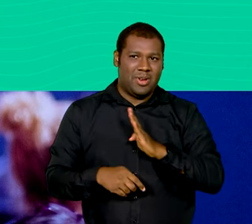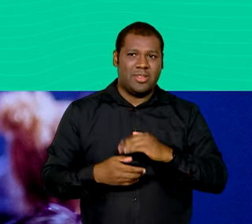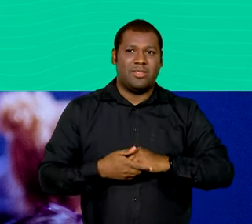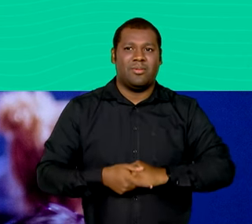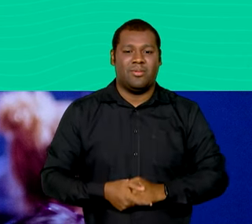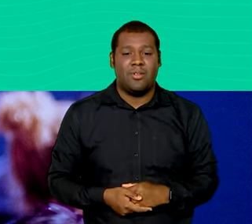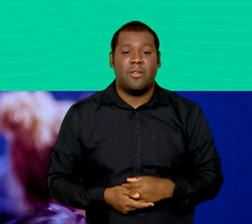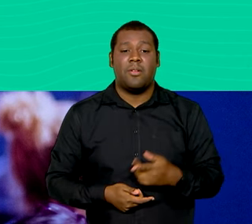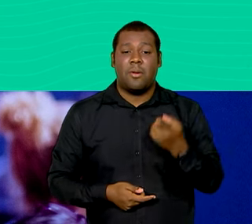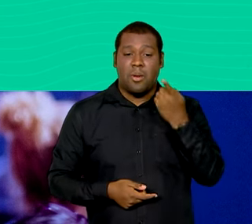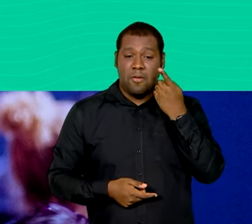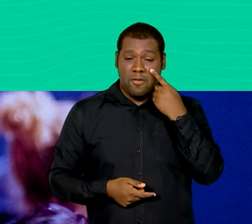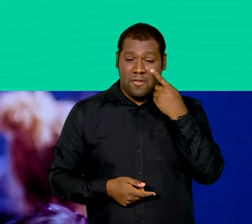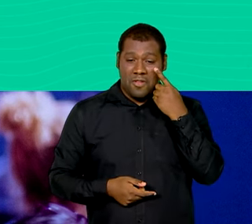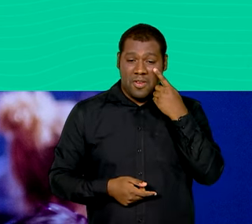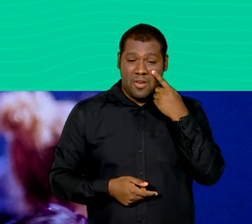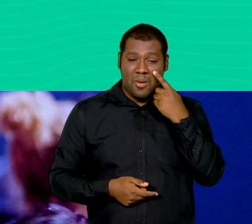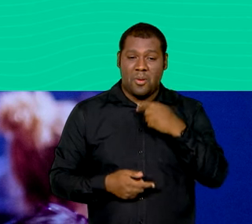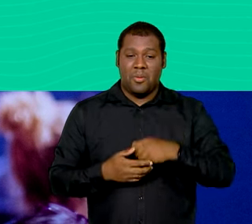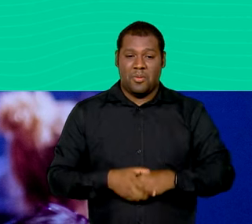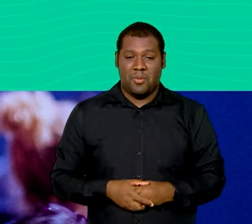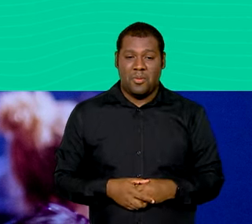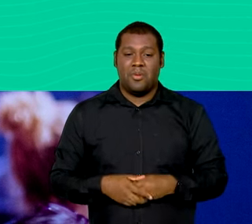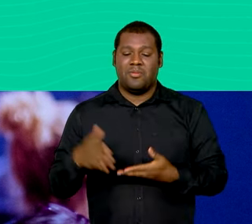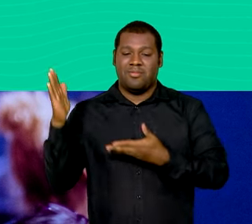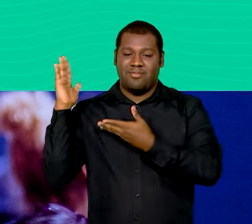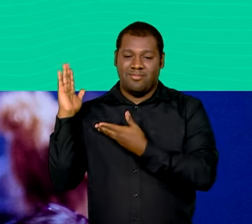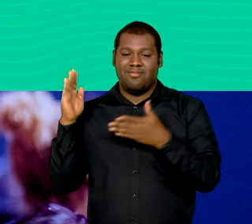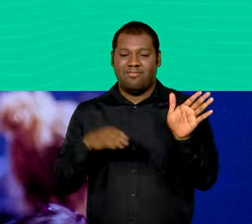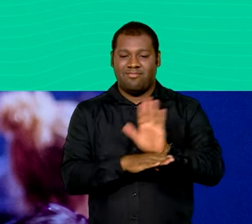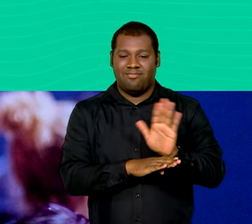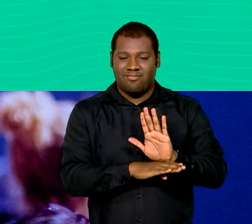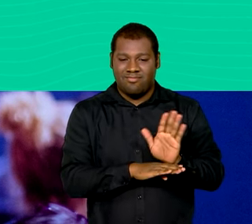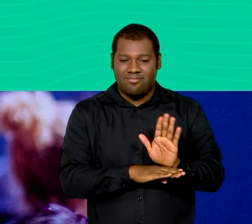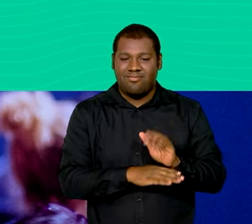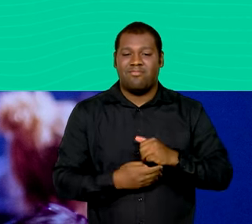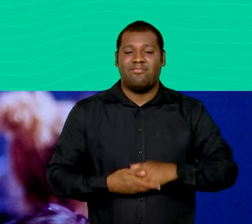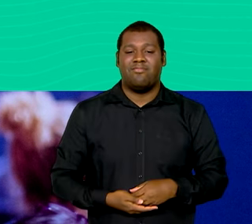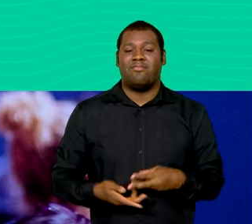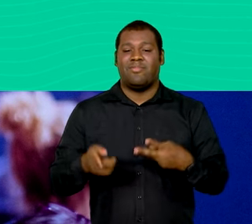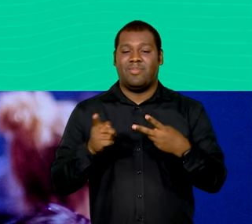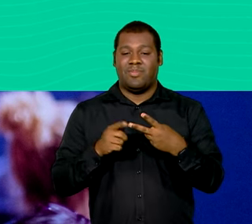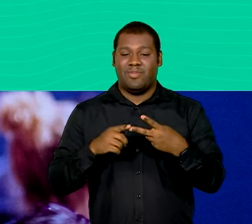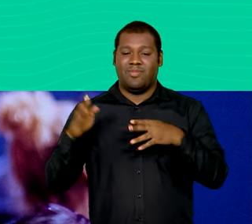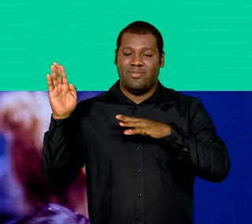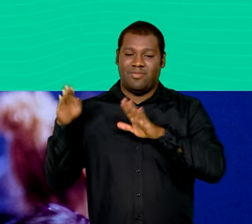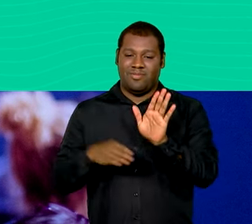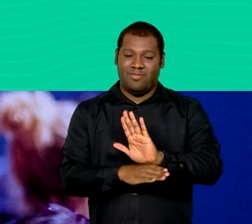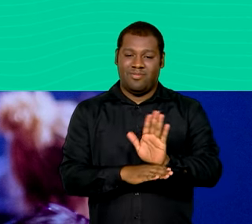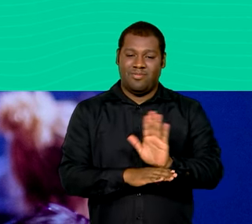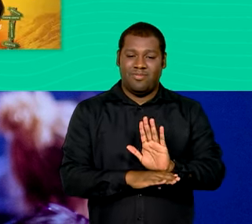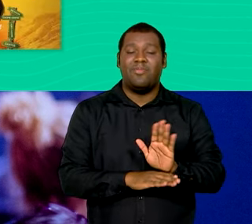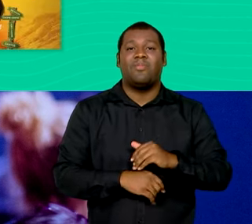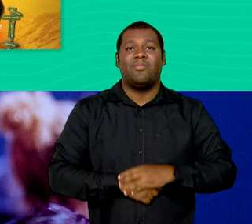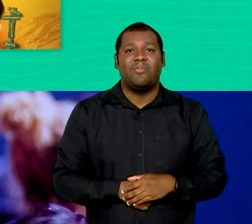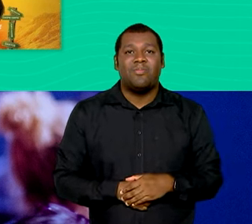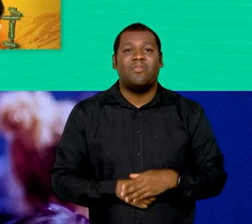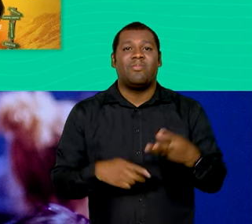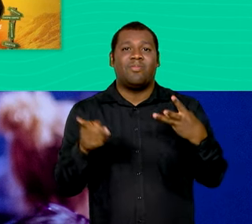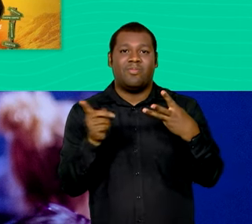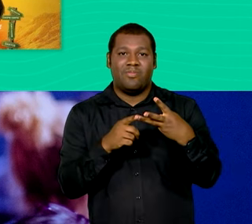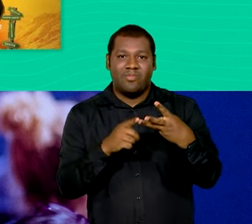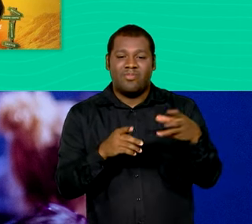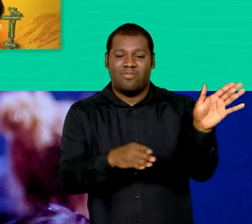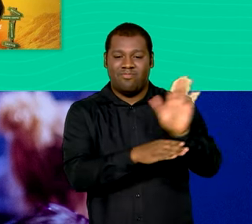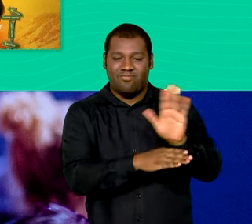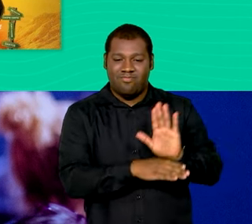com o painel da Ancine, foram Minha Irmã e Eu, Nosso Lar 2, Os Mensageiros, e Mamonas